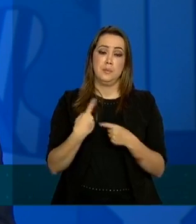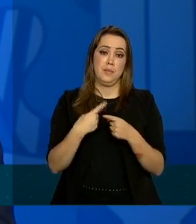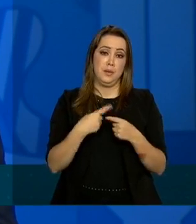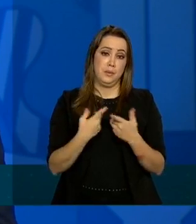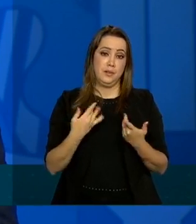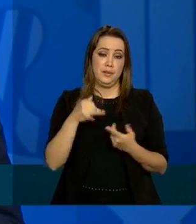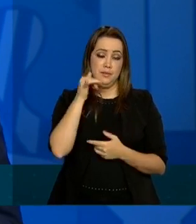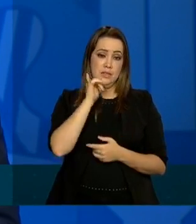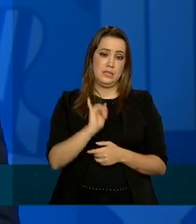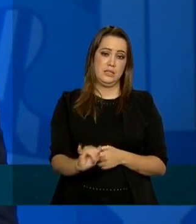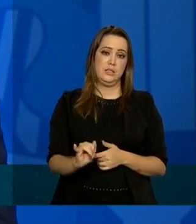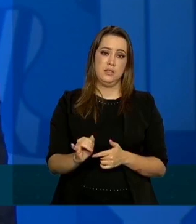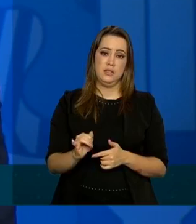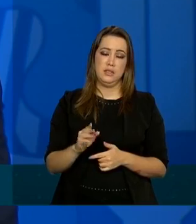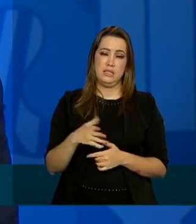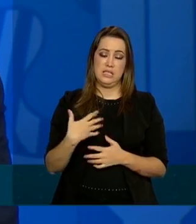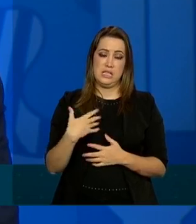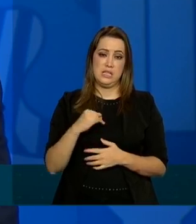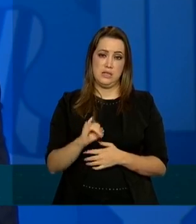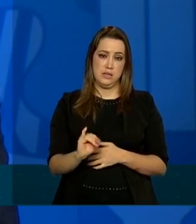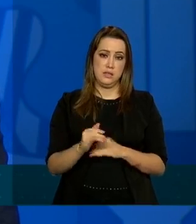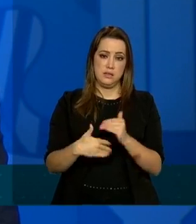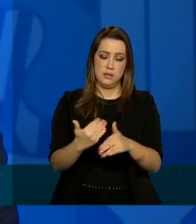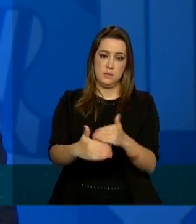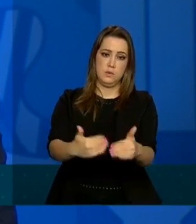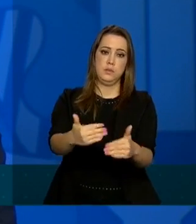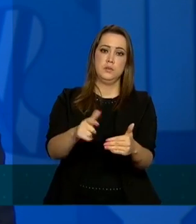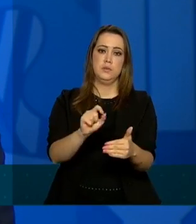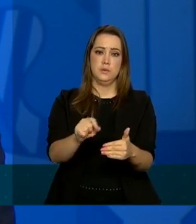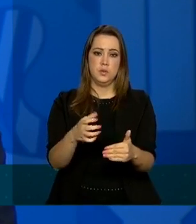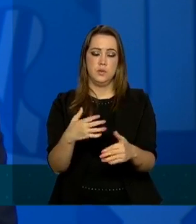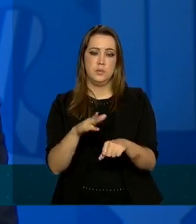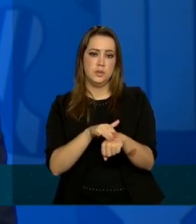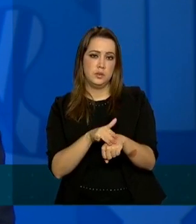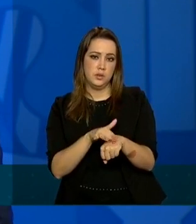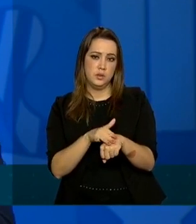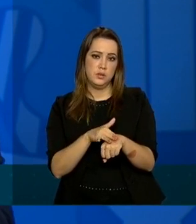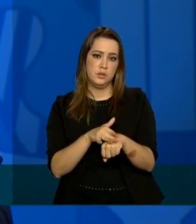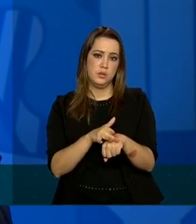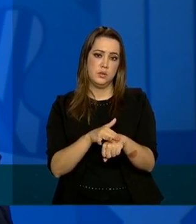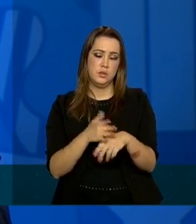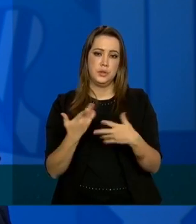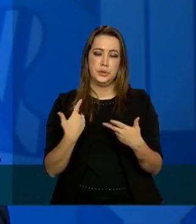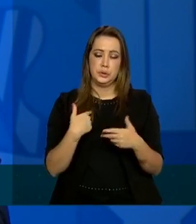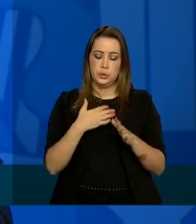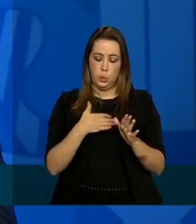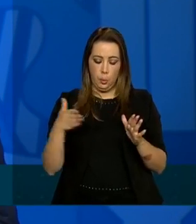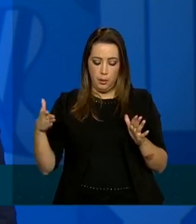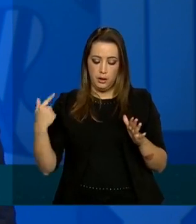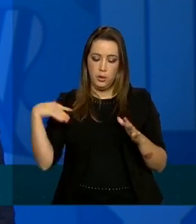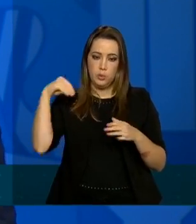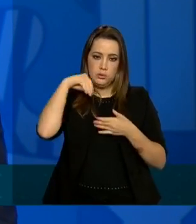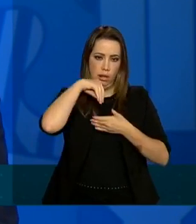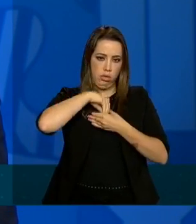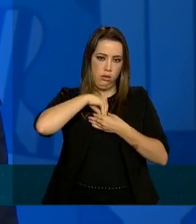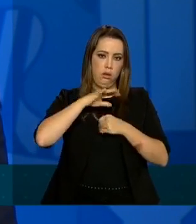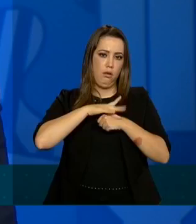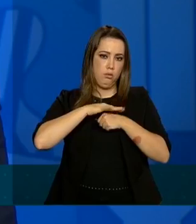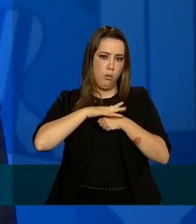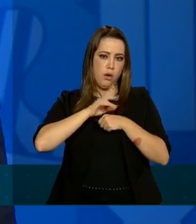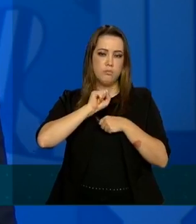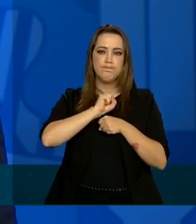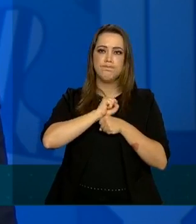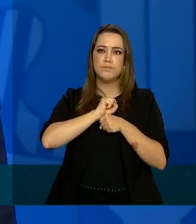evitar caso ela acaba desenvolvendo a doença que esteja incubando no período de incubação da doença ela